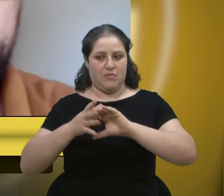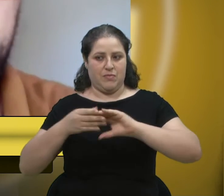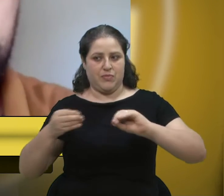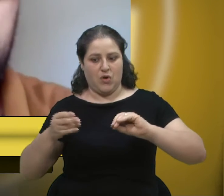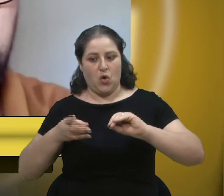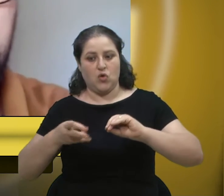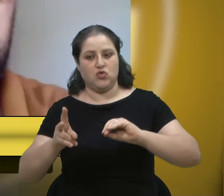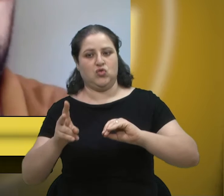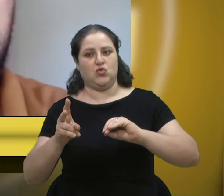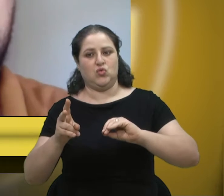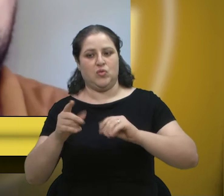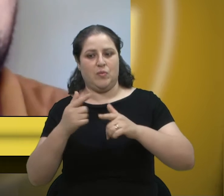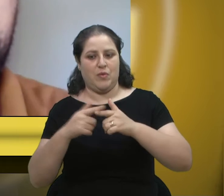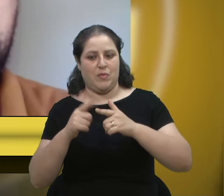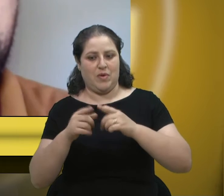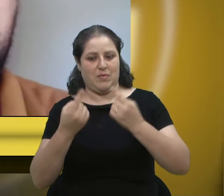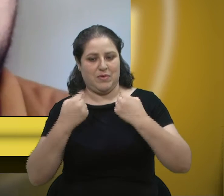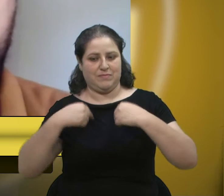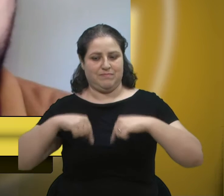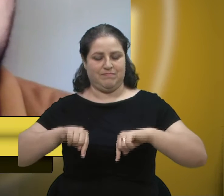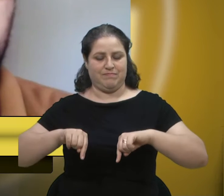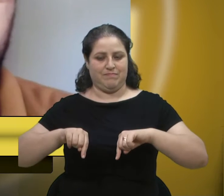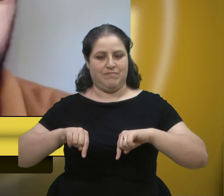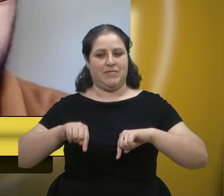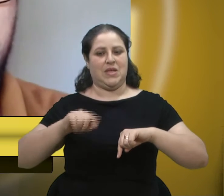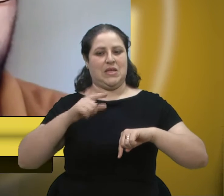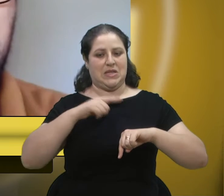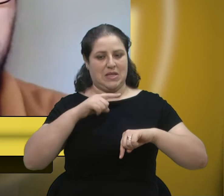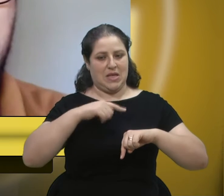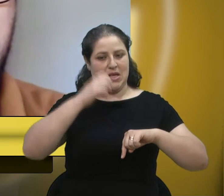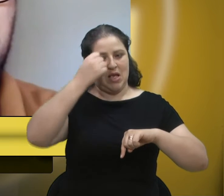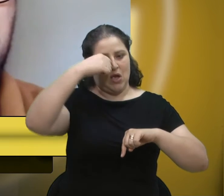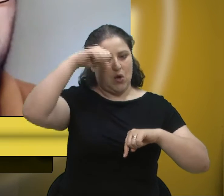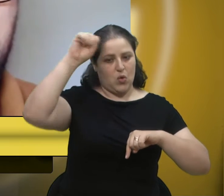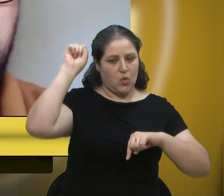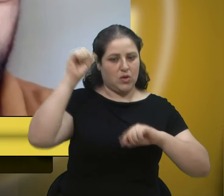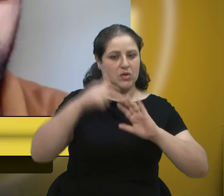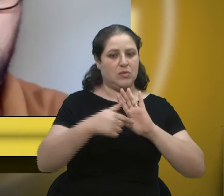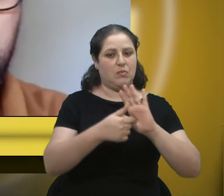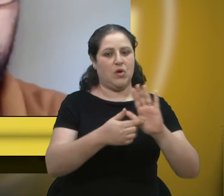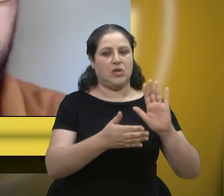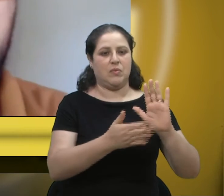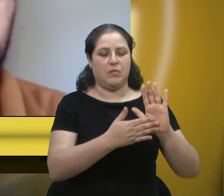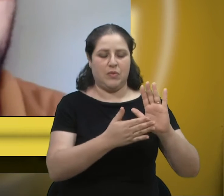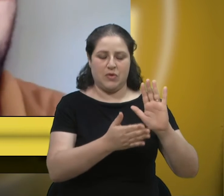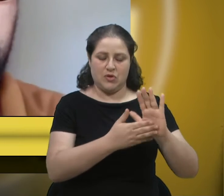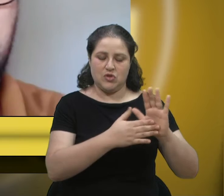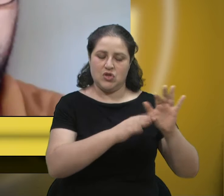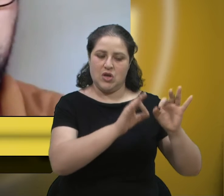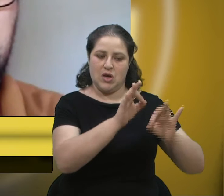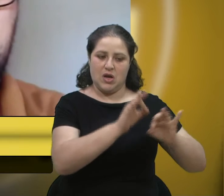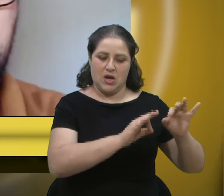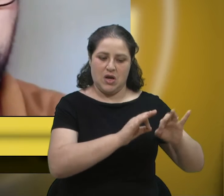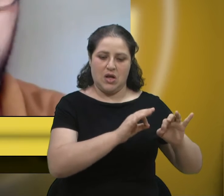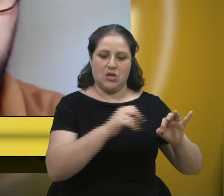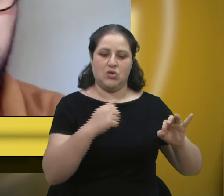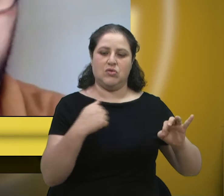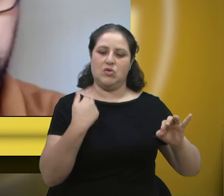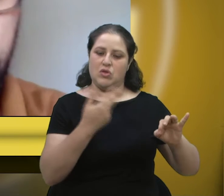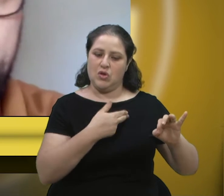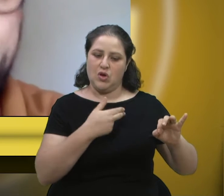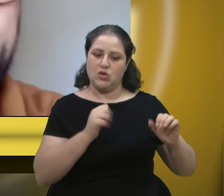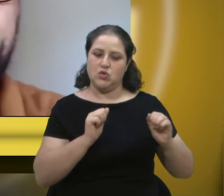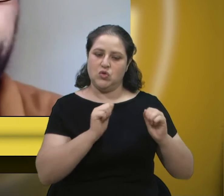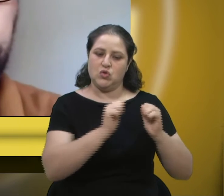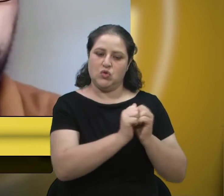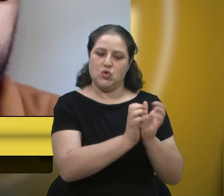que apresentou esse projeto e nós, o nosso mandato vai estar propondo, né, junto à Comissão de Saúde da nossa